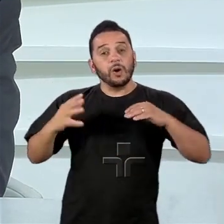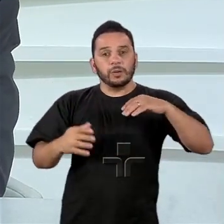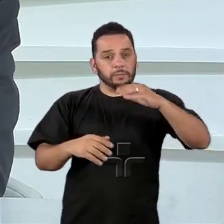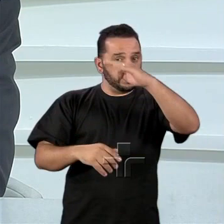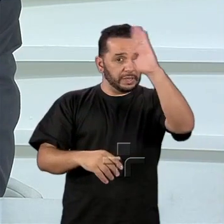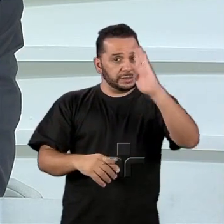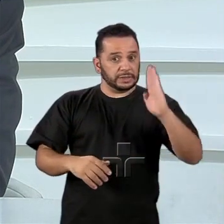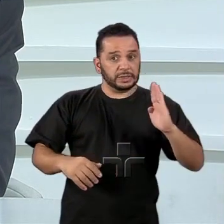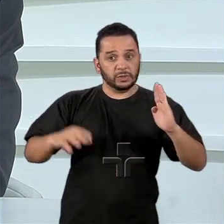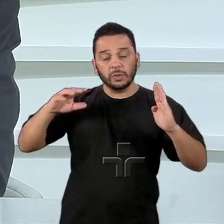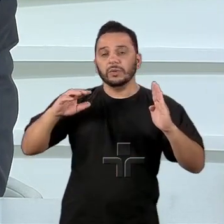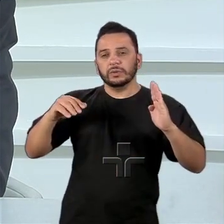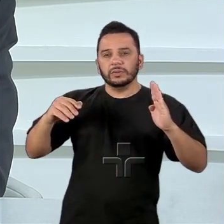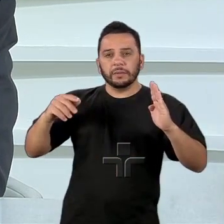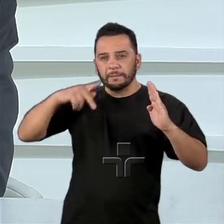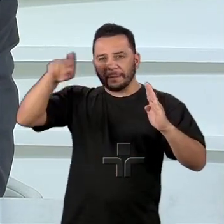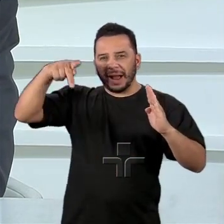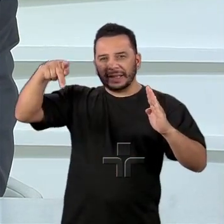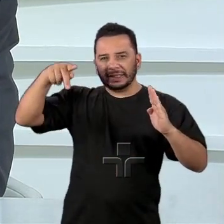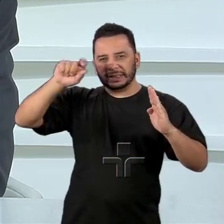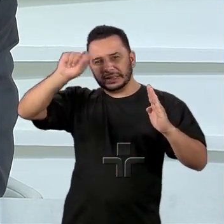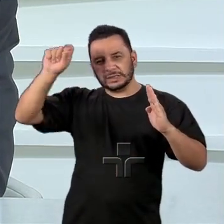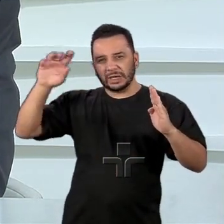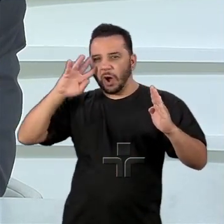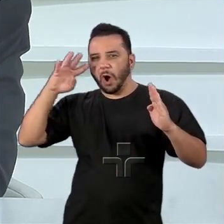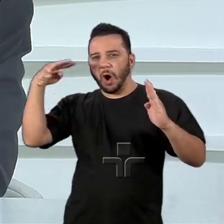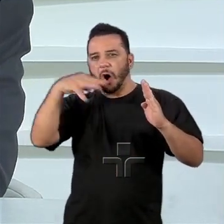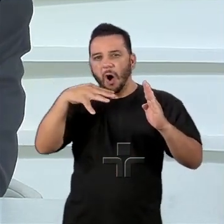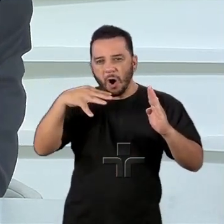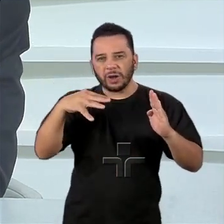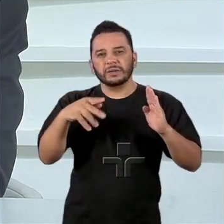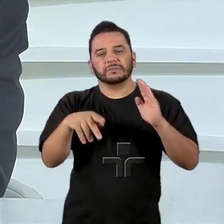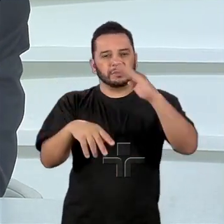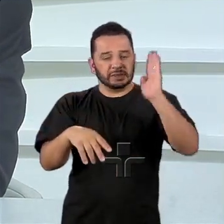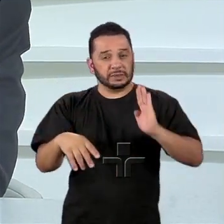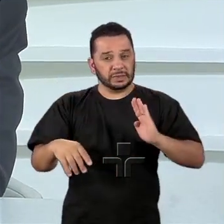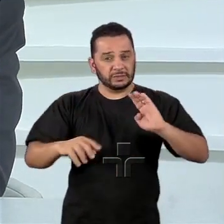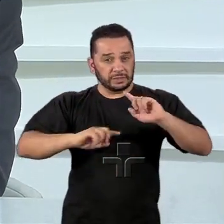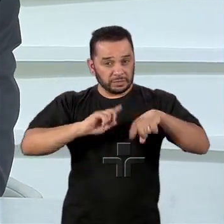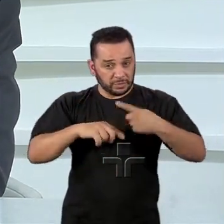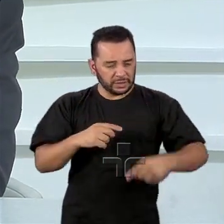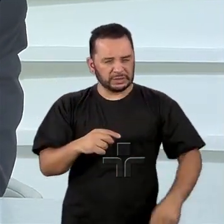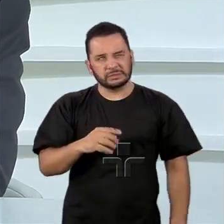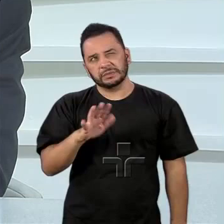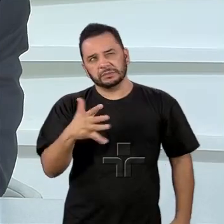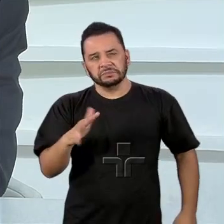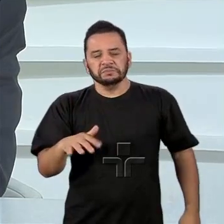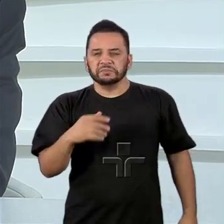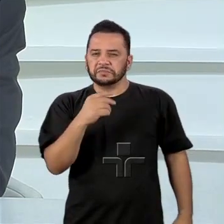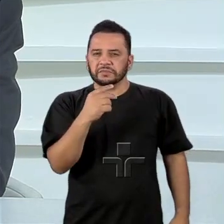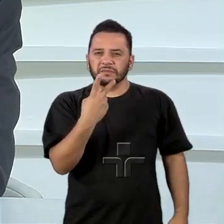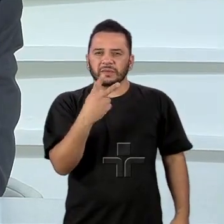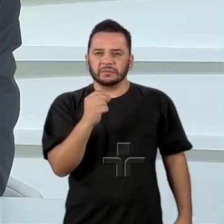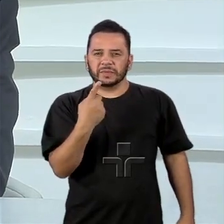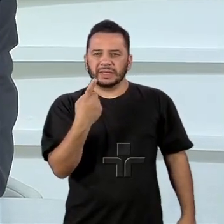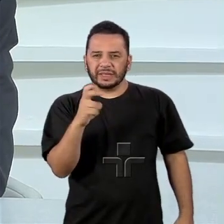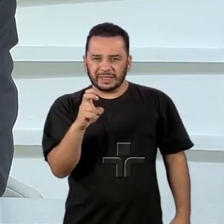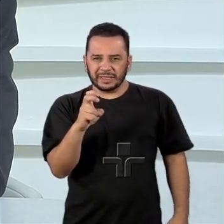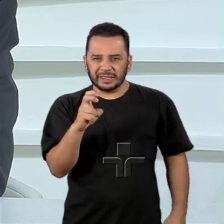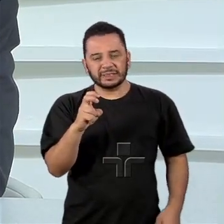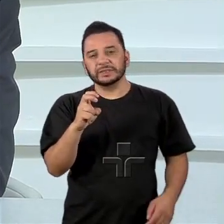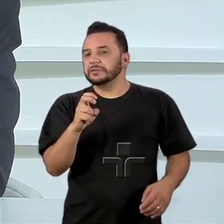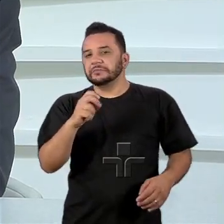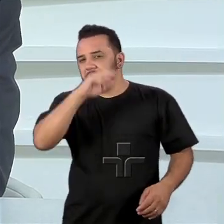aconteceu depois de 2016 é que se perdeu, em 2015, na verdade, se perdeu completamente o